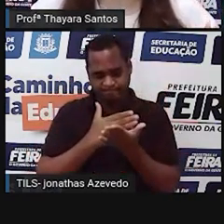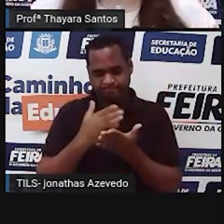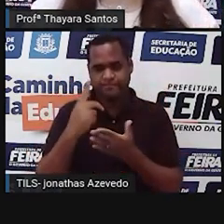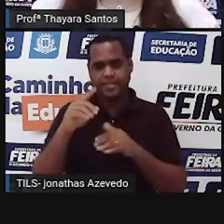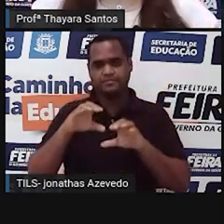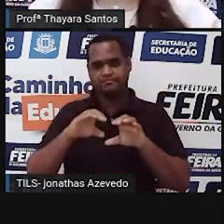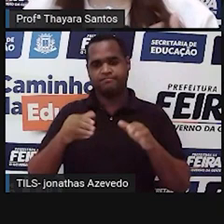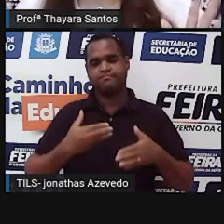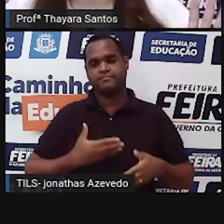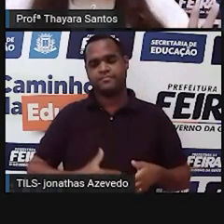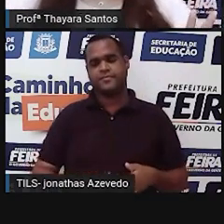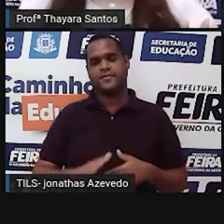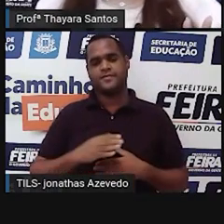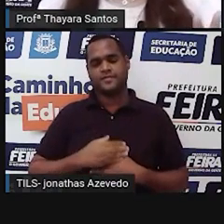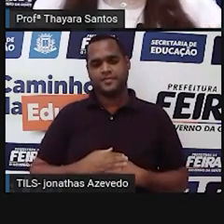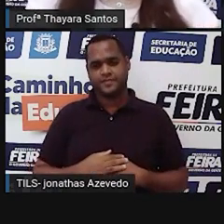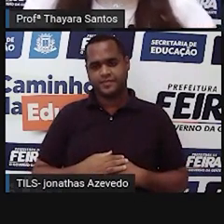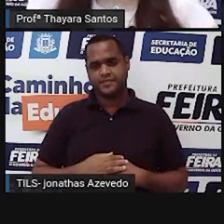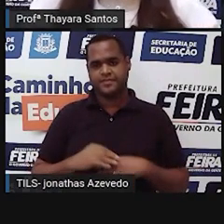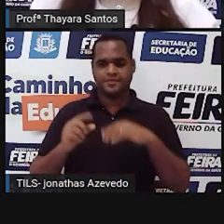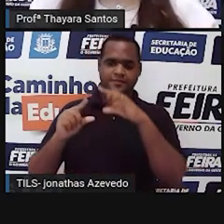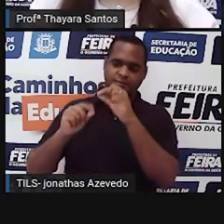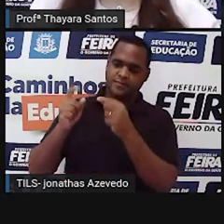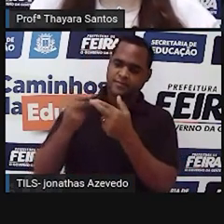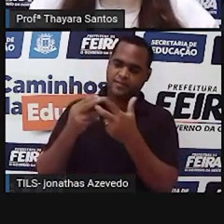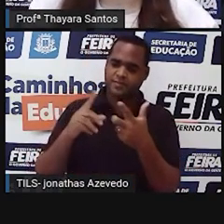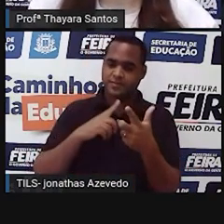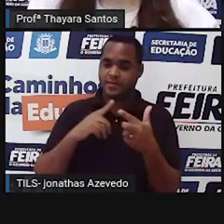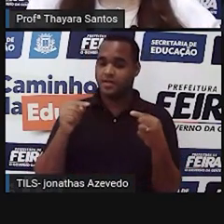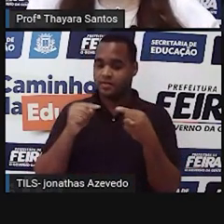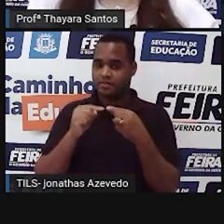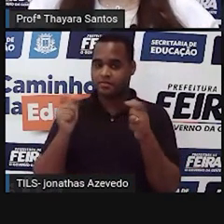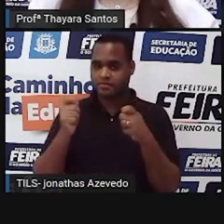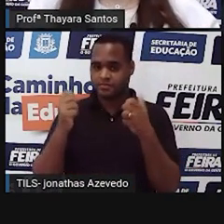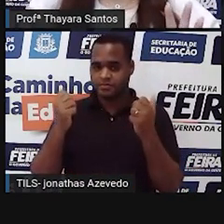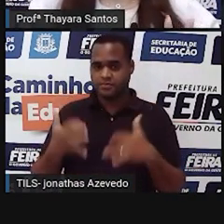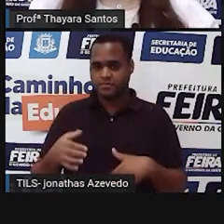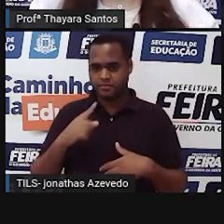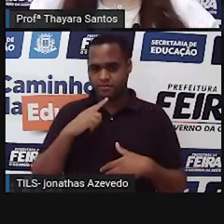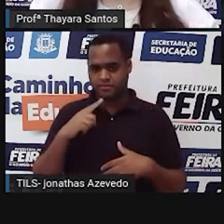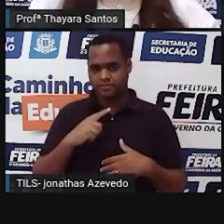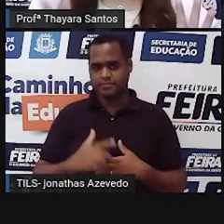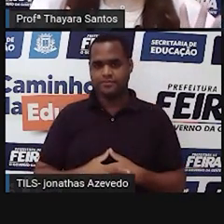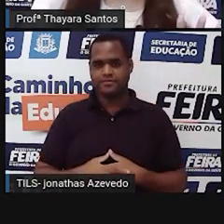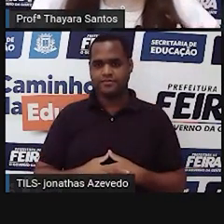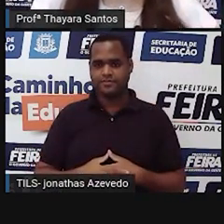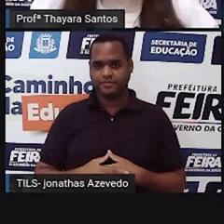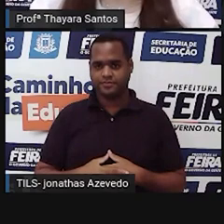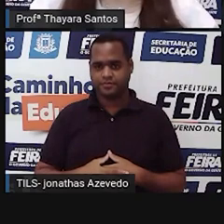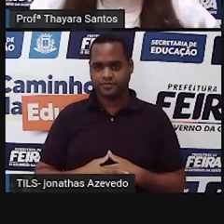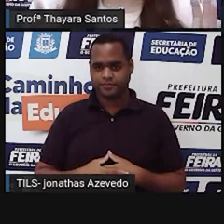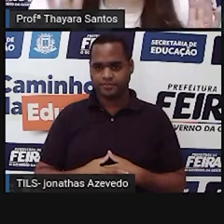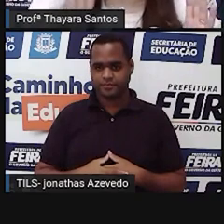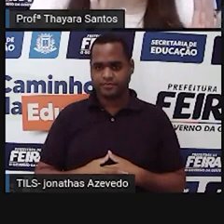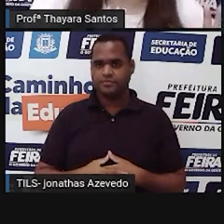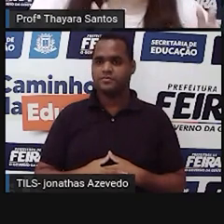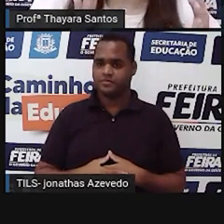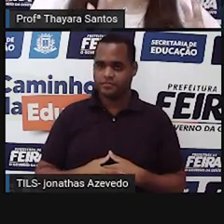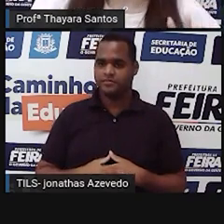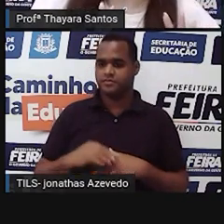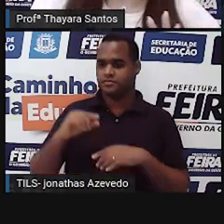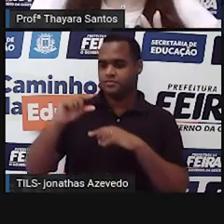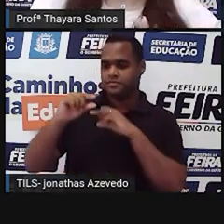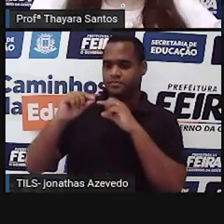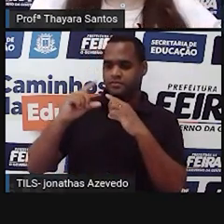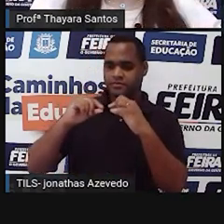o que diz a astrologia, né? Isso é o que fala a astrologia. Então, essa constelação que estaria ali